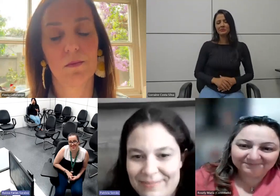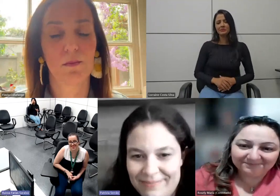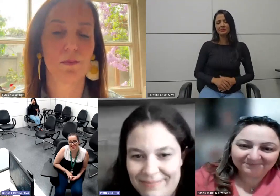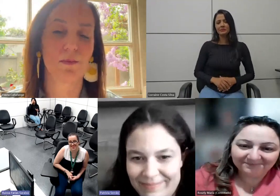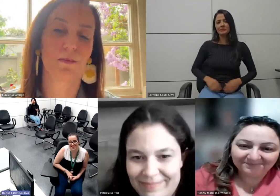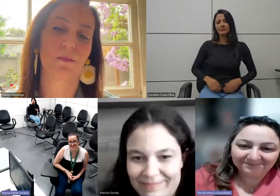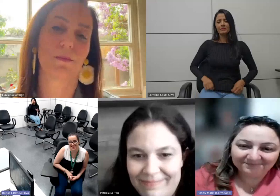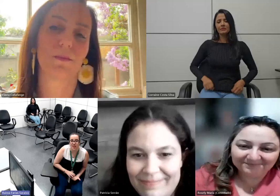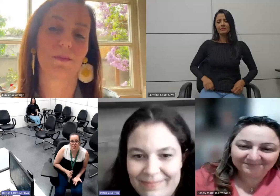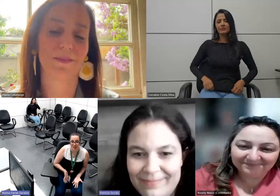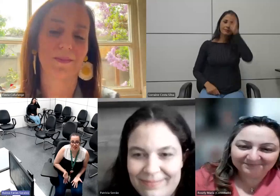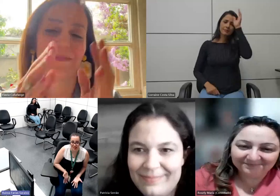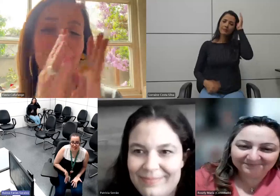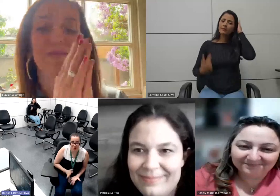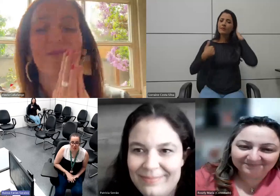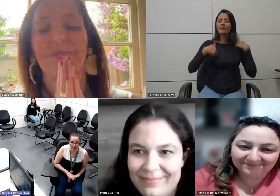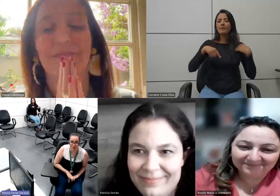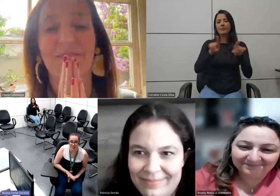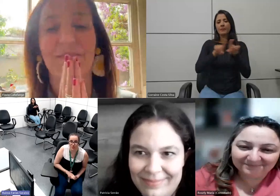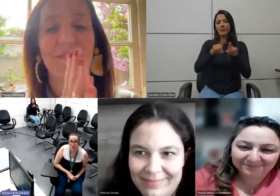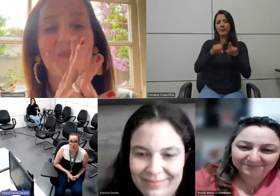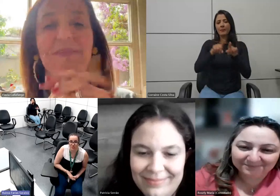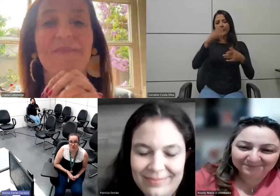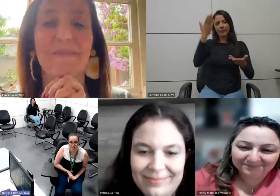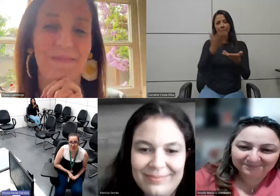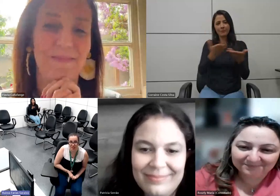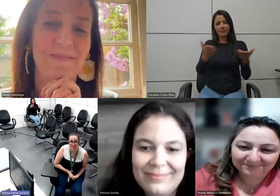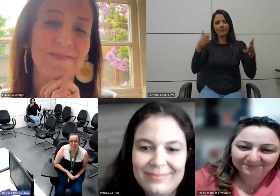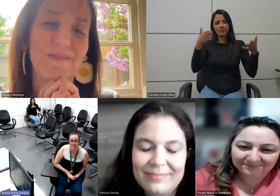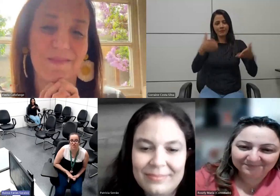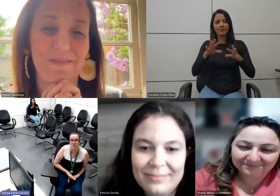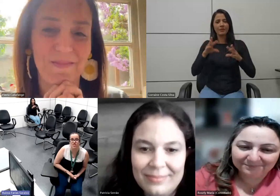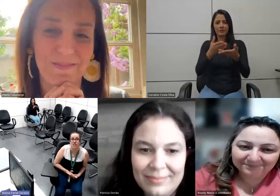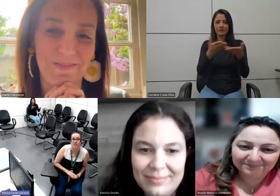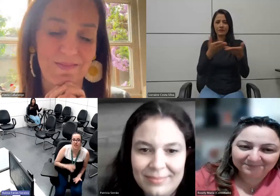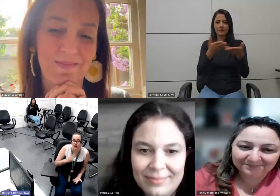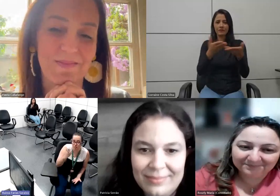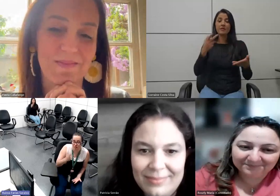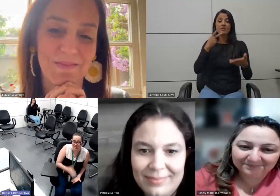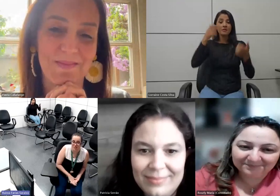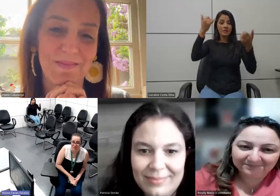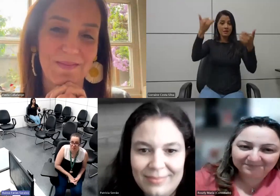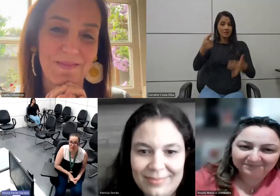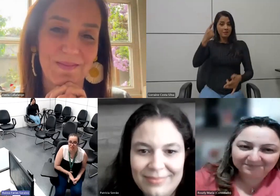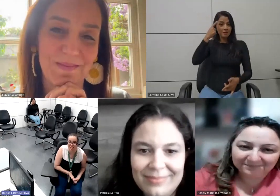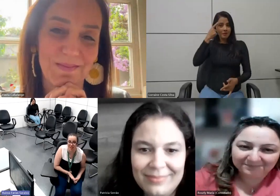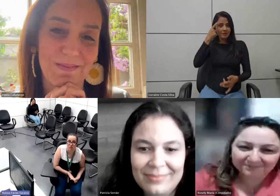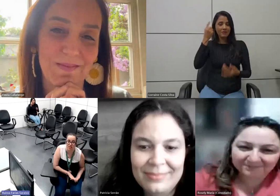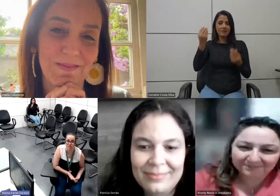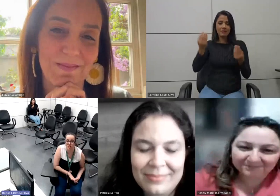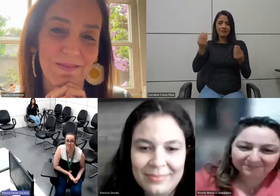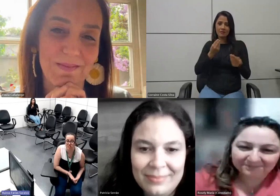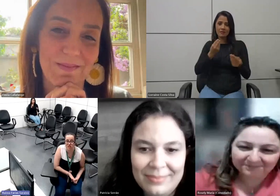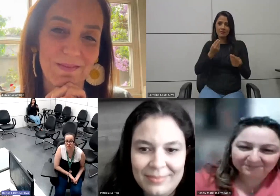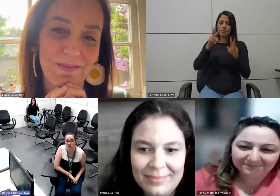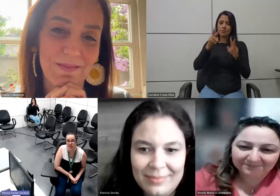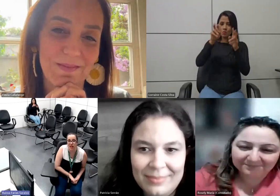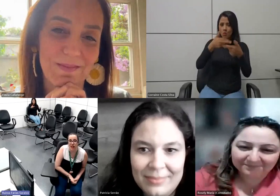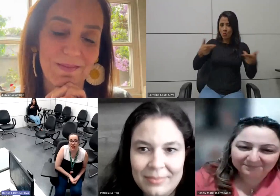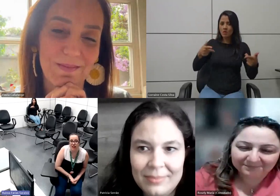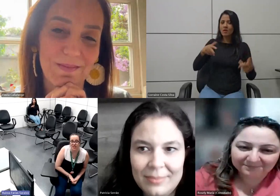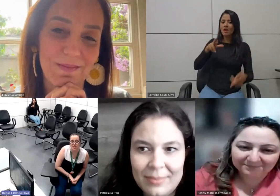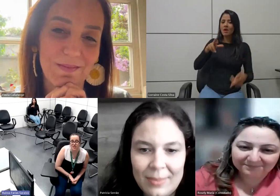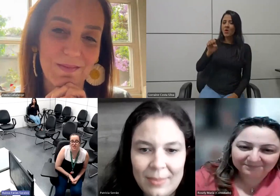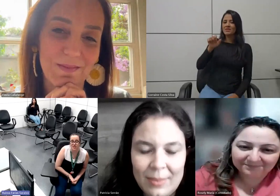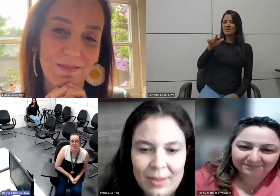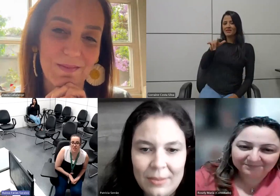bom também quero agradecer a participação de todas vocês dizer e aí pensando também em algo que a Roseli falou